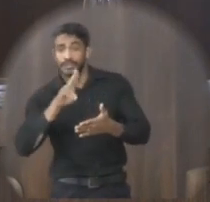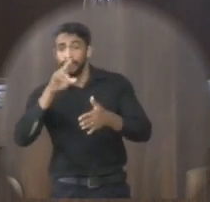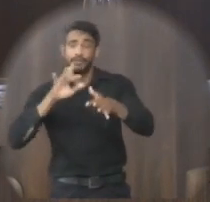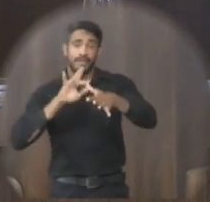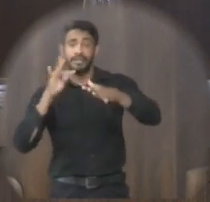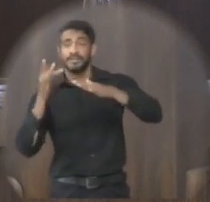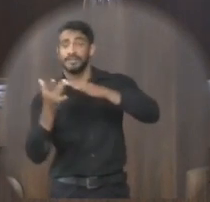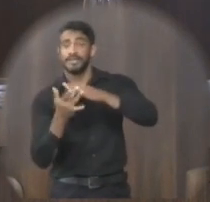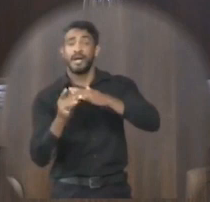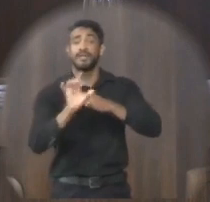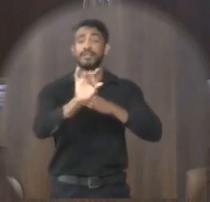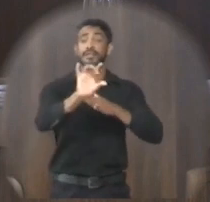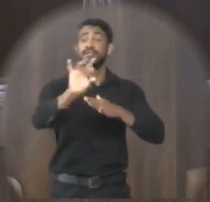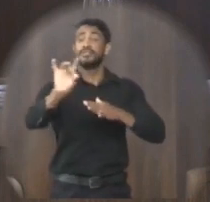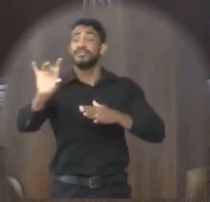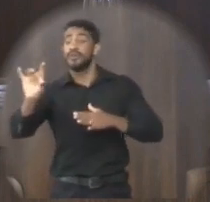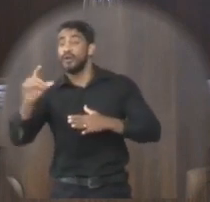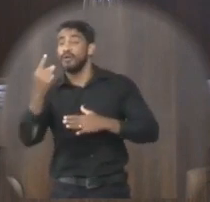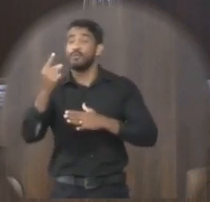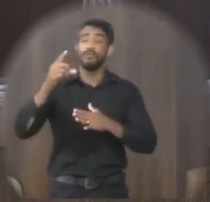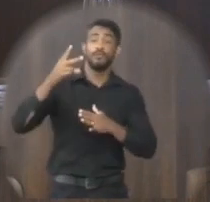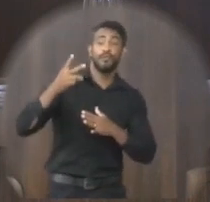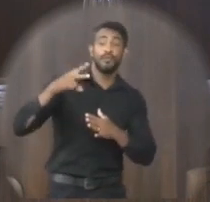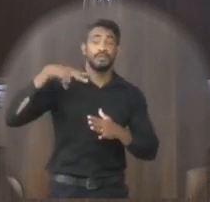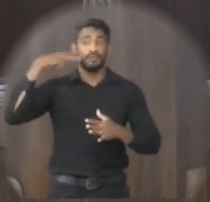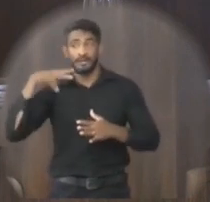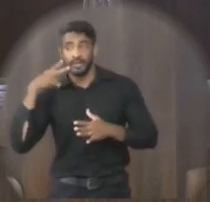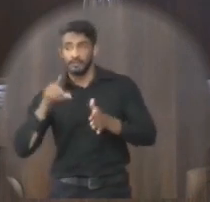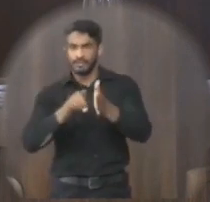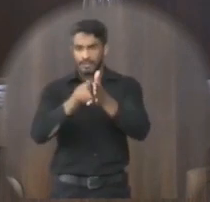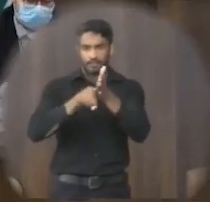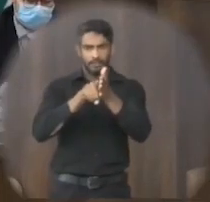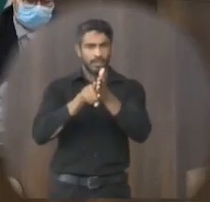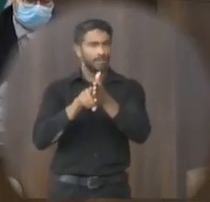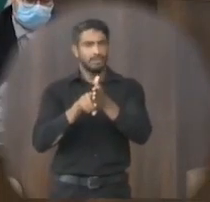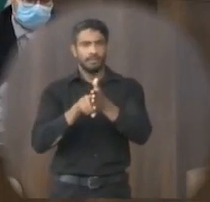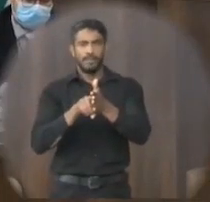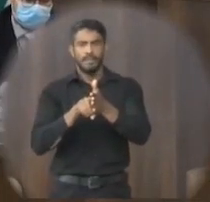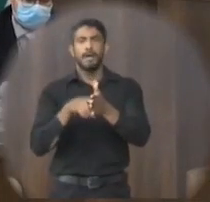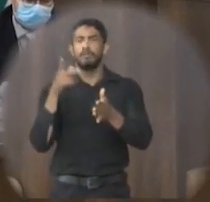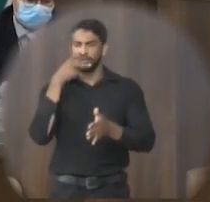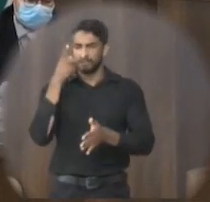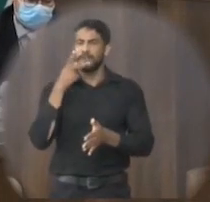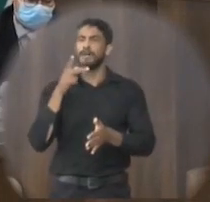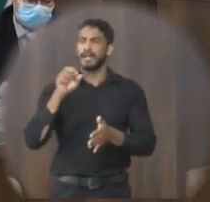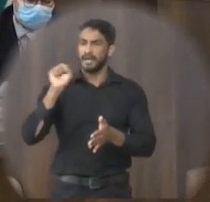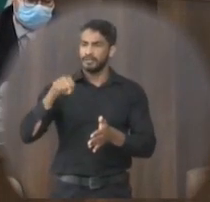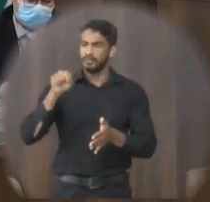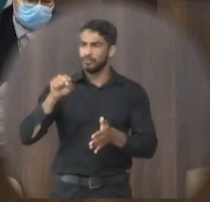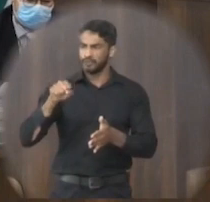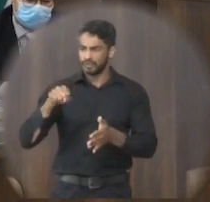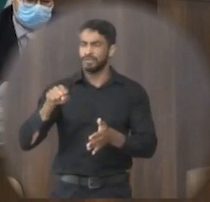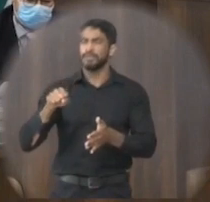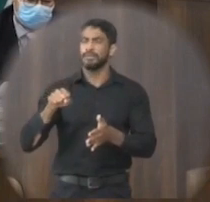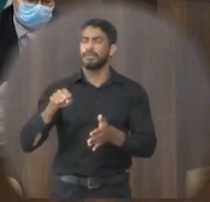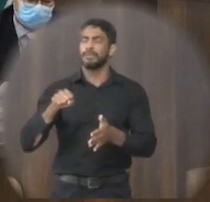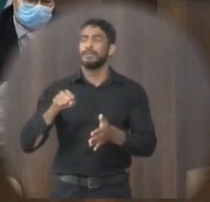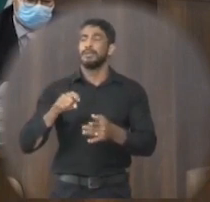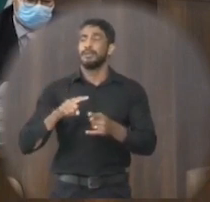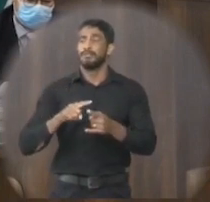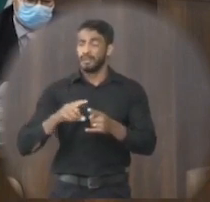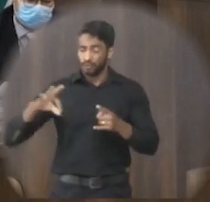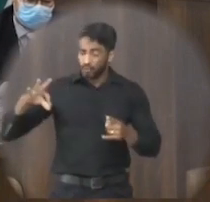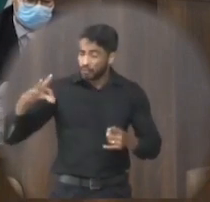fica parecendo que só apenas um ou dois vereadores estão correndo atrás mas como já foi falado aqui pelos colegas é redundante eu estar falando aqui